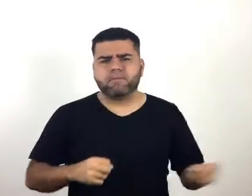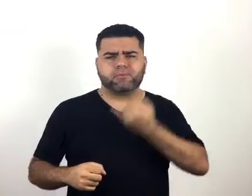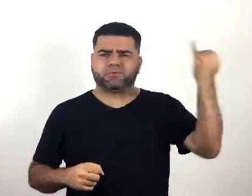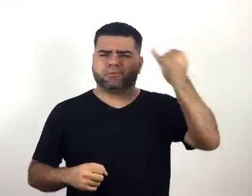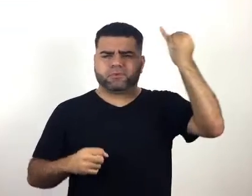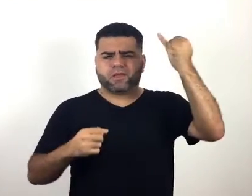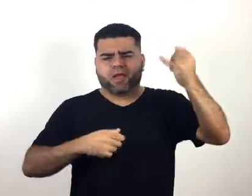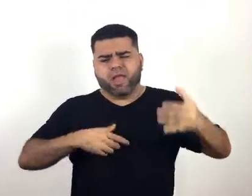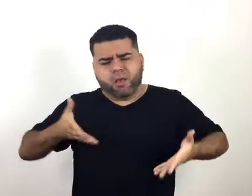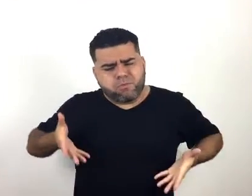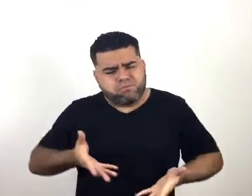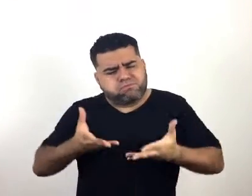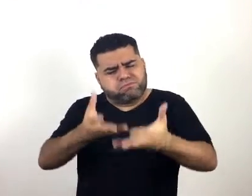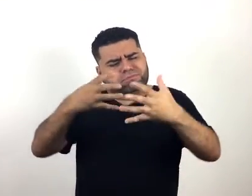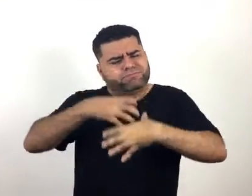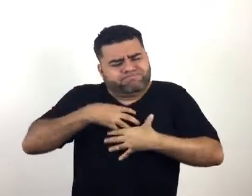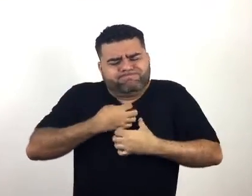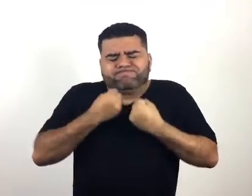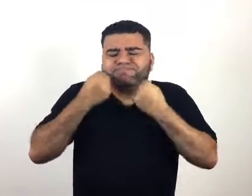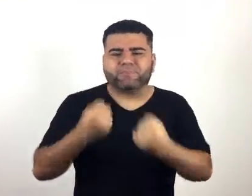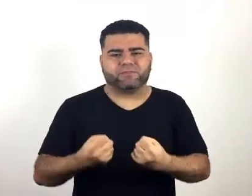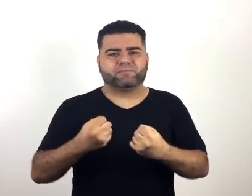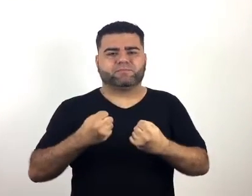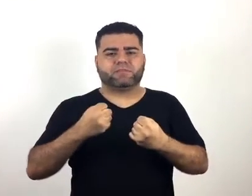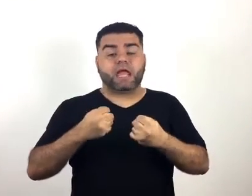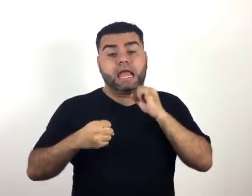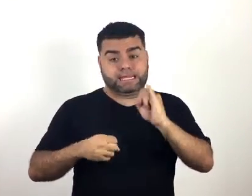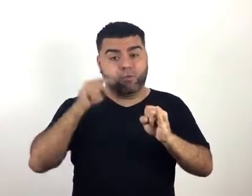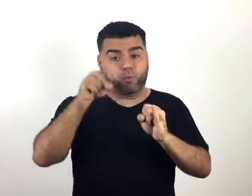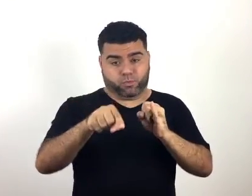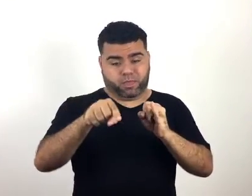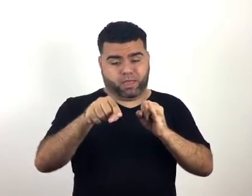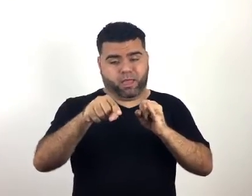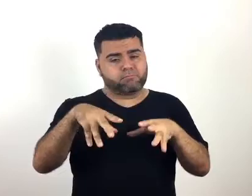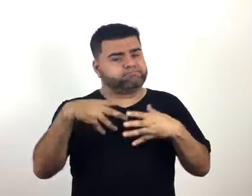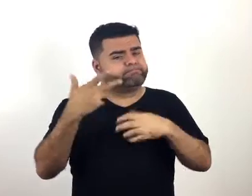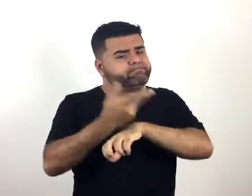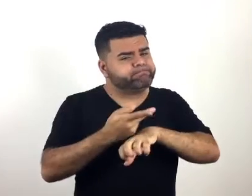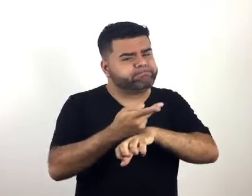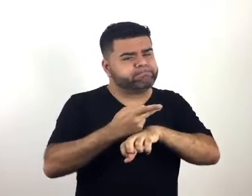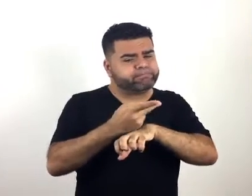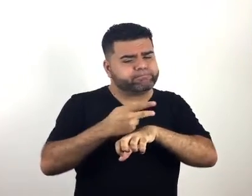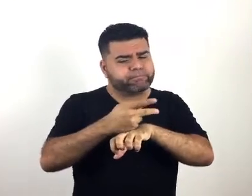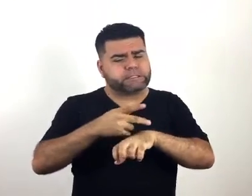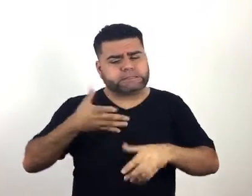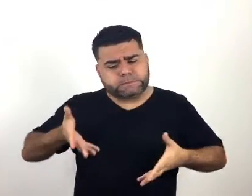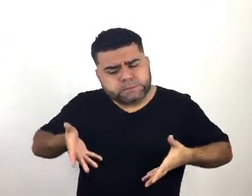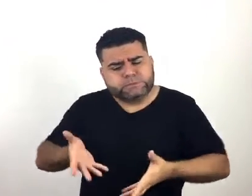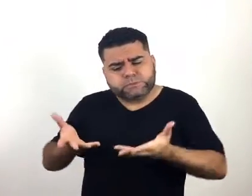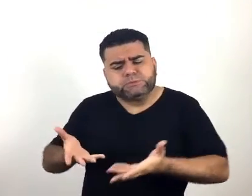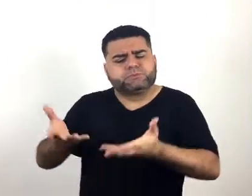despertam a motivação e toda a nossa força interna. Se você está buscando para os seus colaboradores